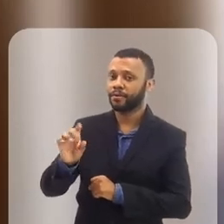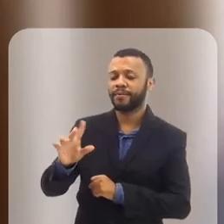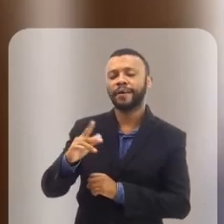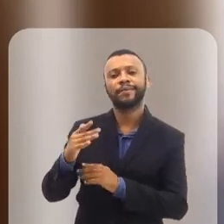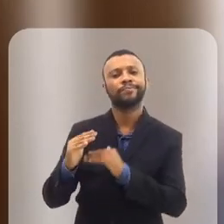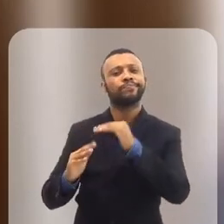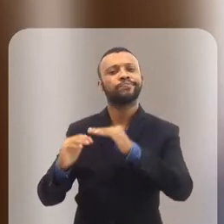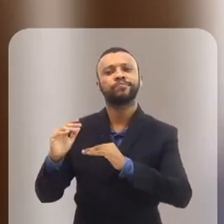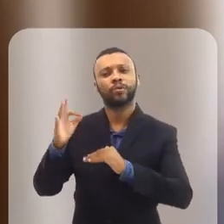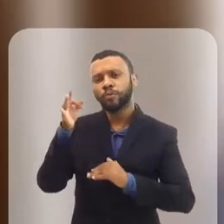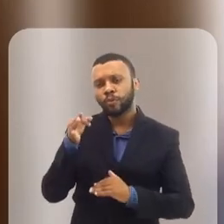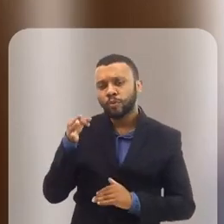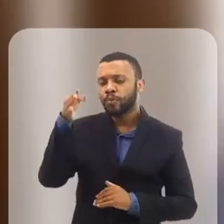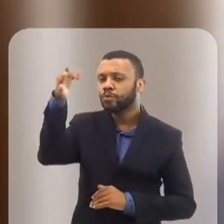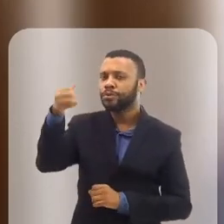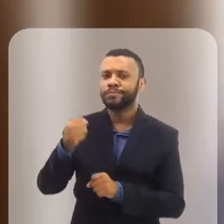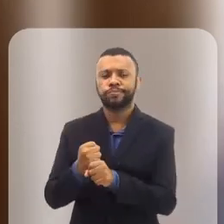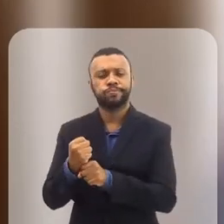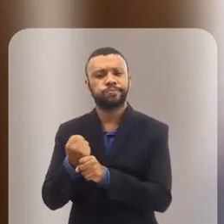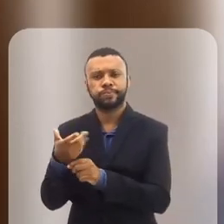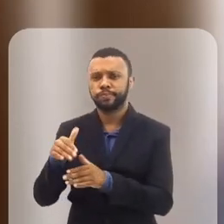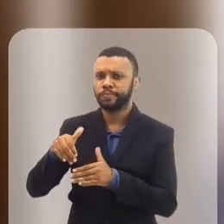vai ser construído para daqui a muitos anos.